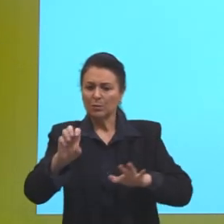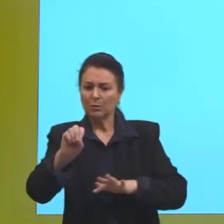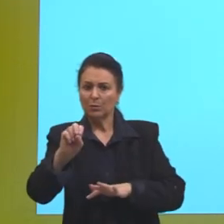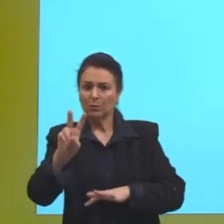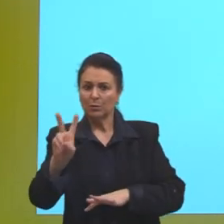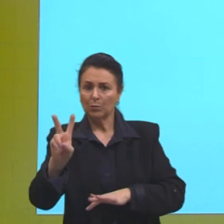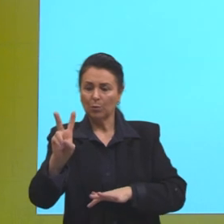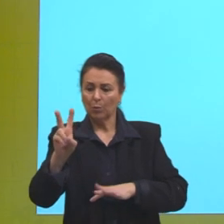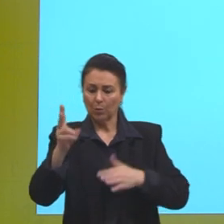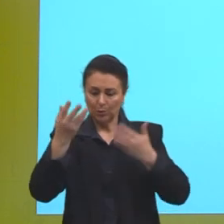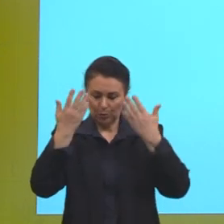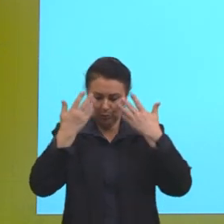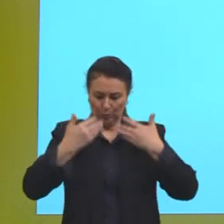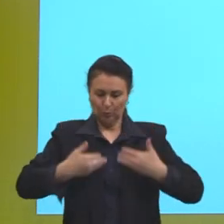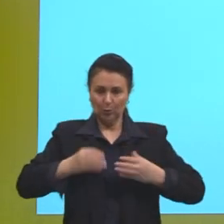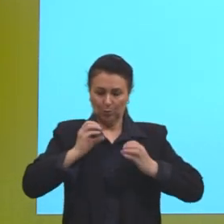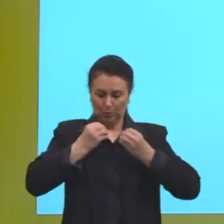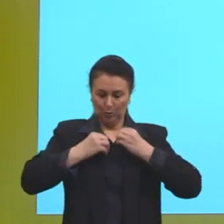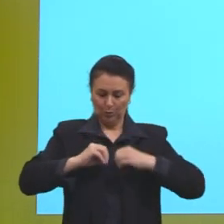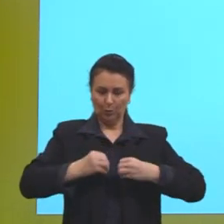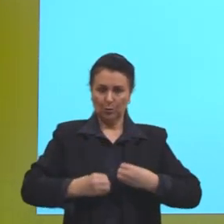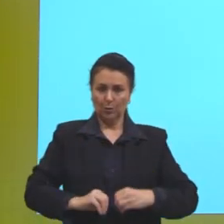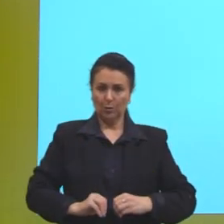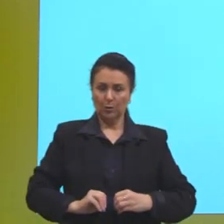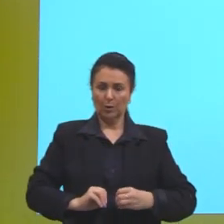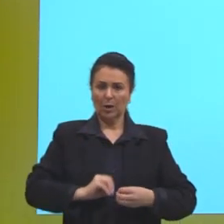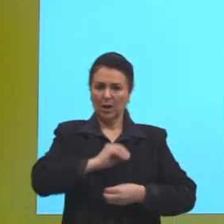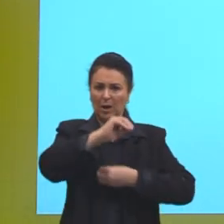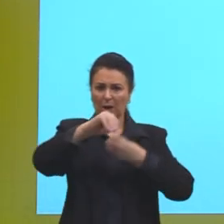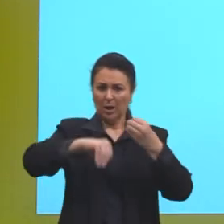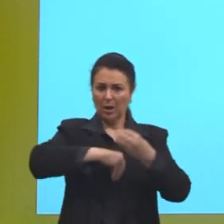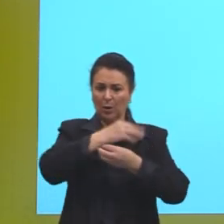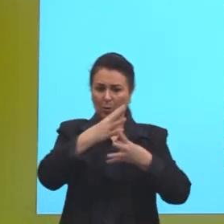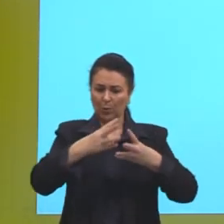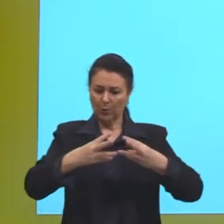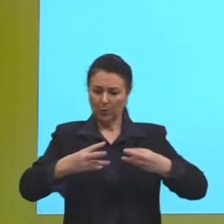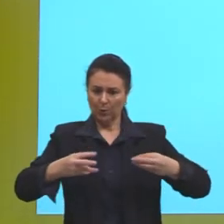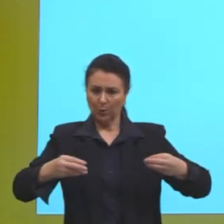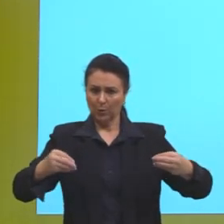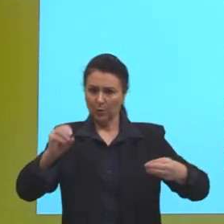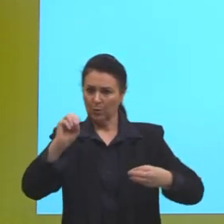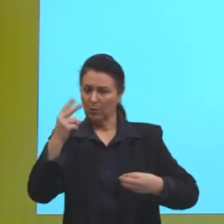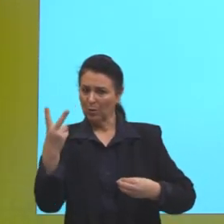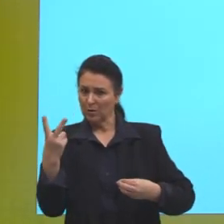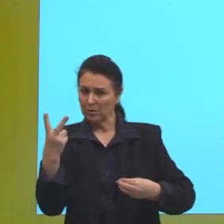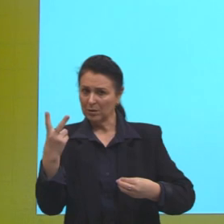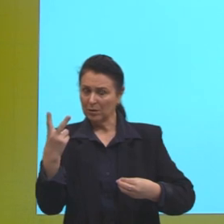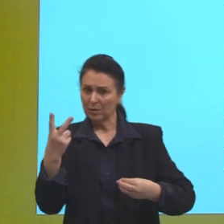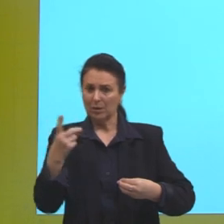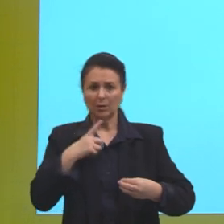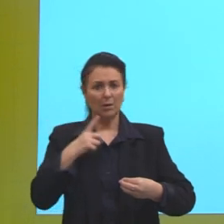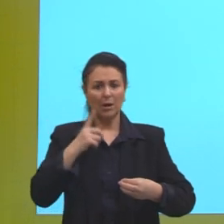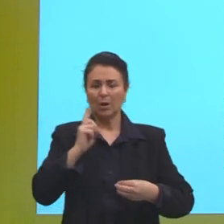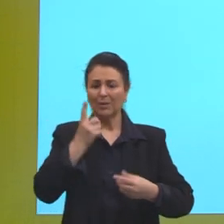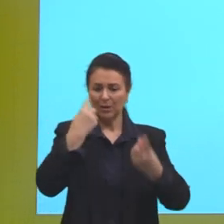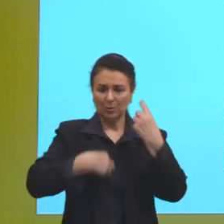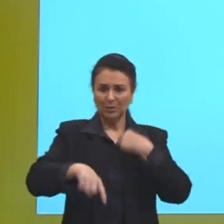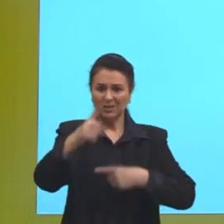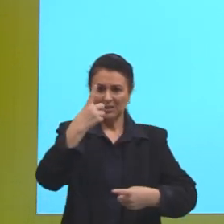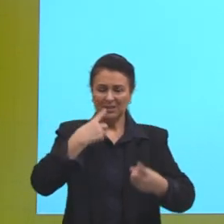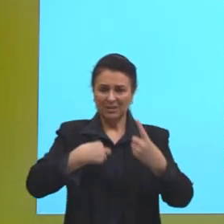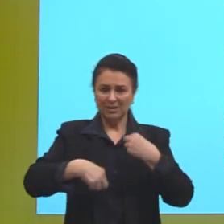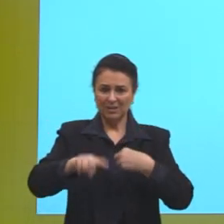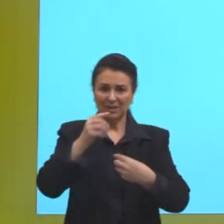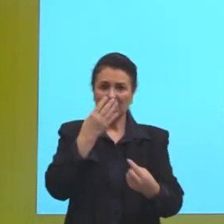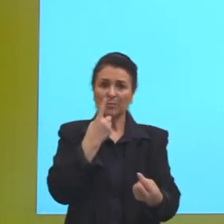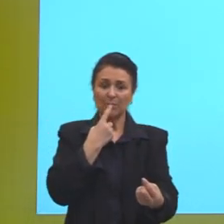por todo o organismo será homogênea. Ó, distribuição do oxigênio pelo organismo está lá no sistema circulatório e é